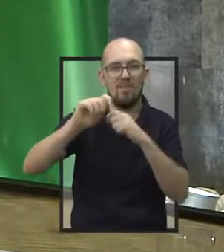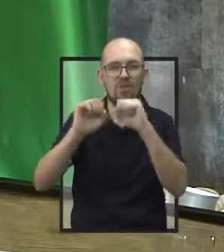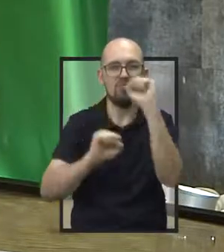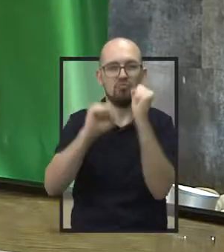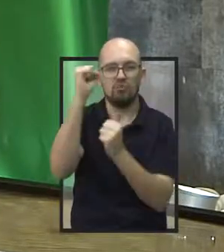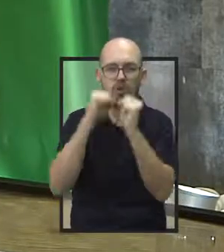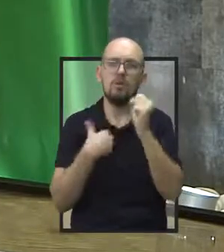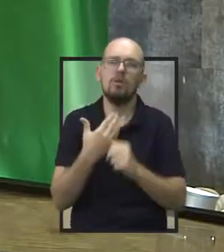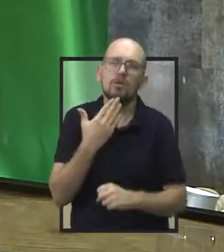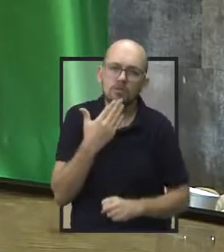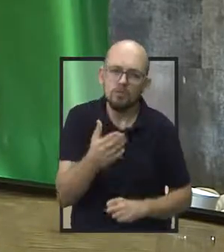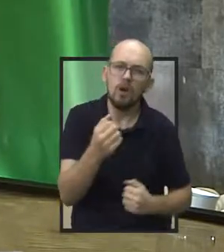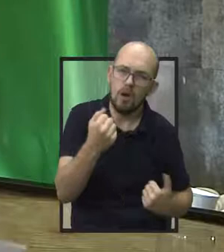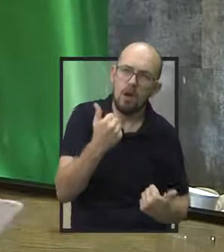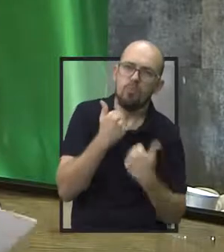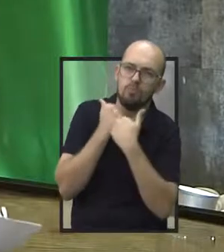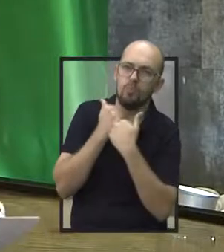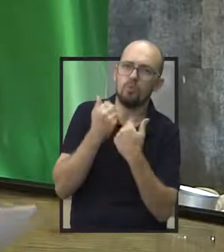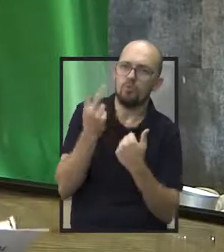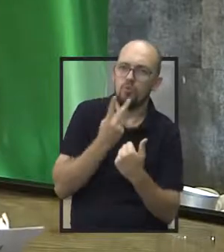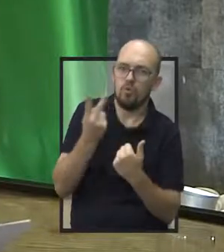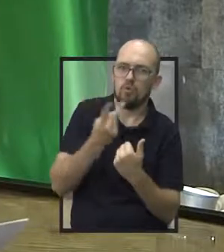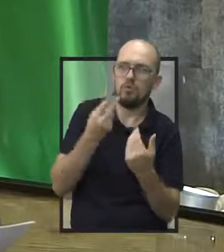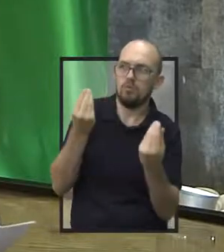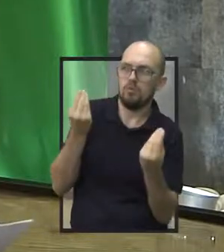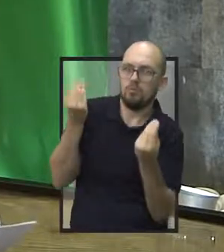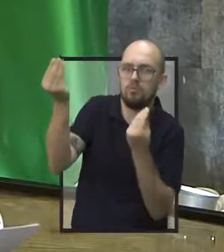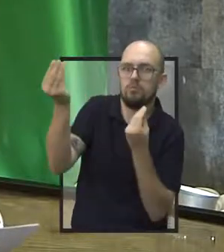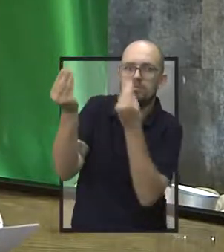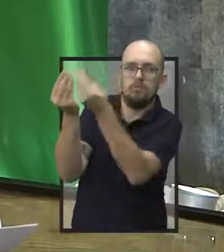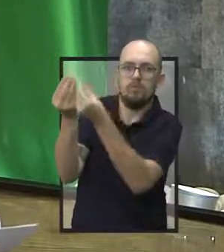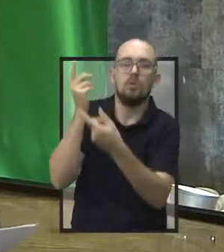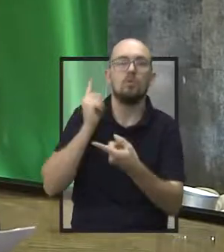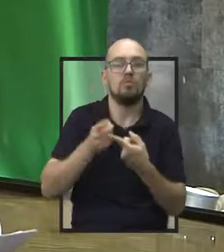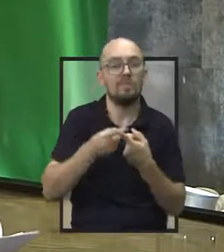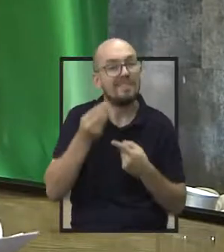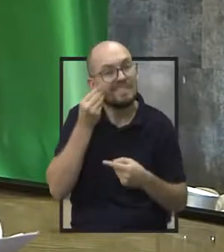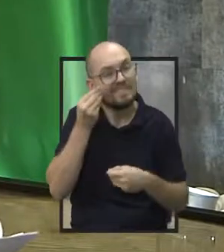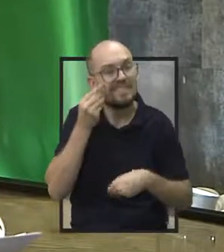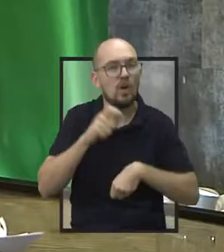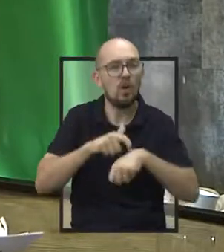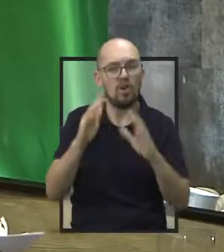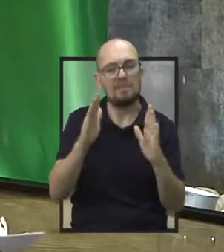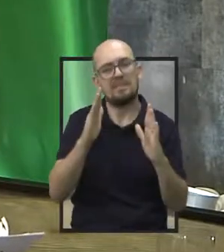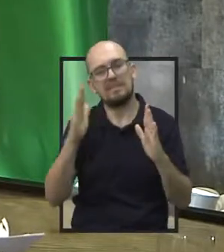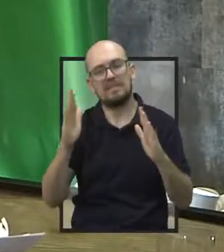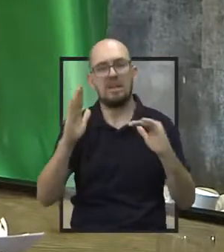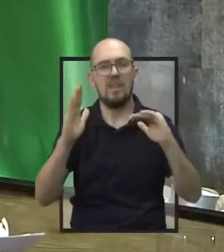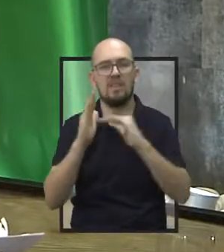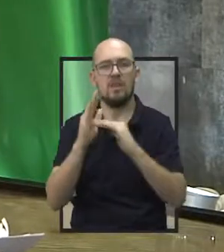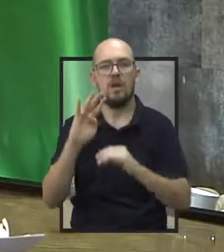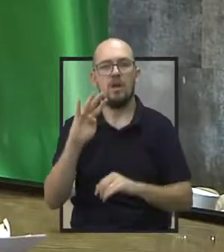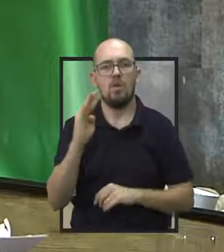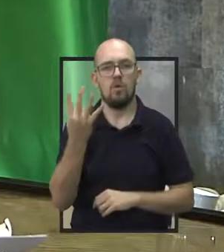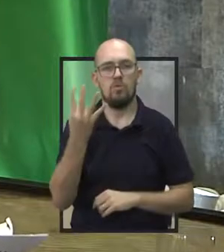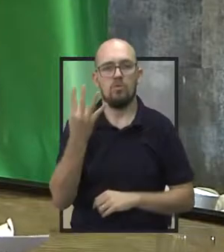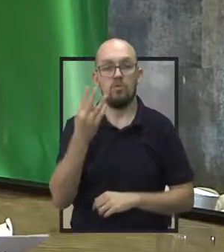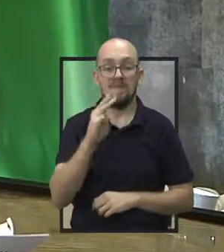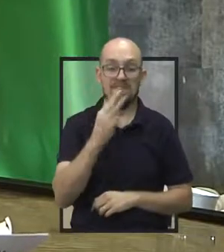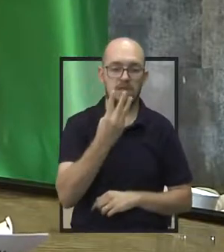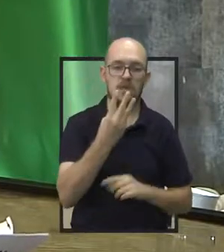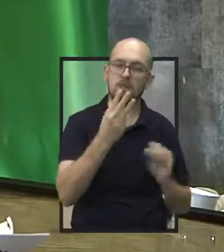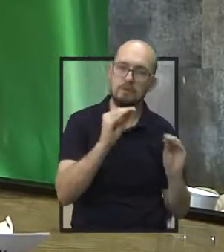ajude nessa empreitada, tentando mudar o horário, expandir até às 16 horas, ou às 4 horas da tarde.